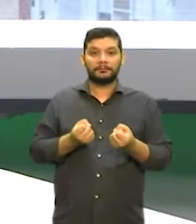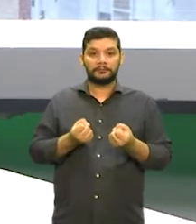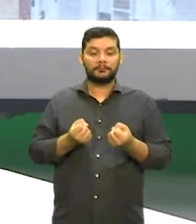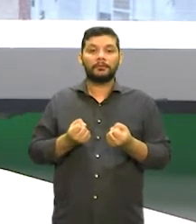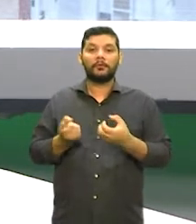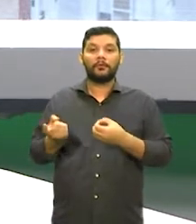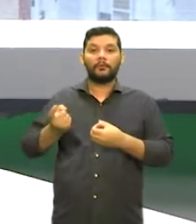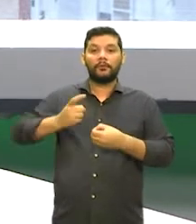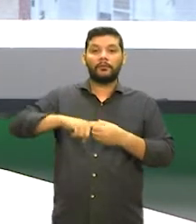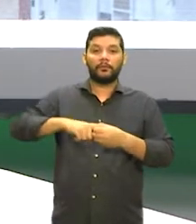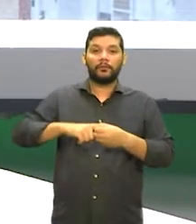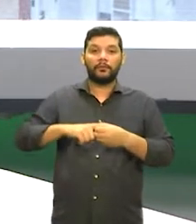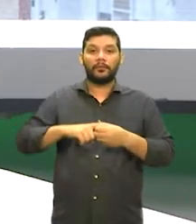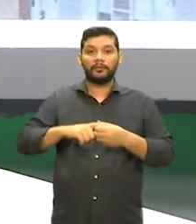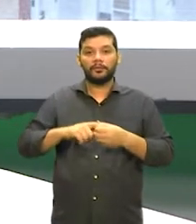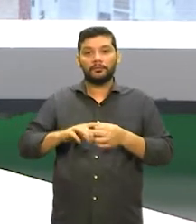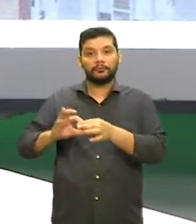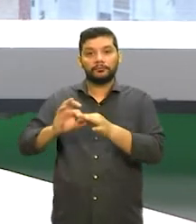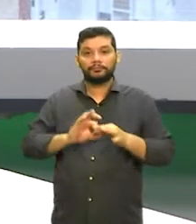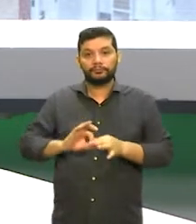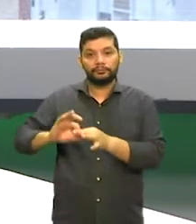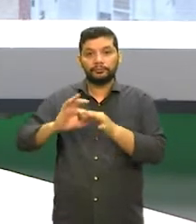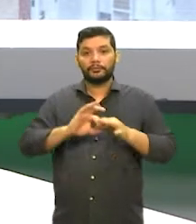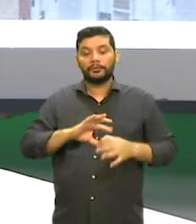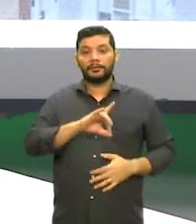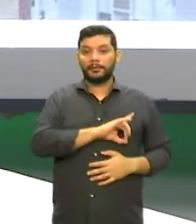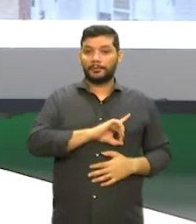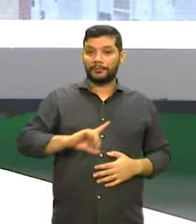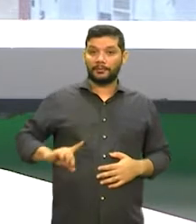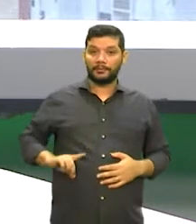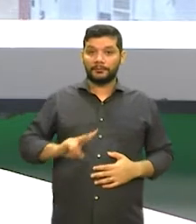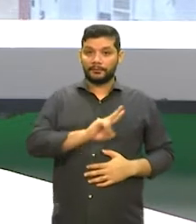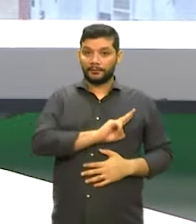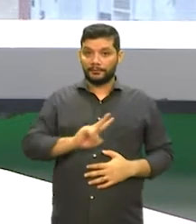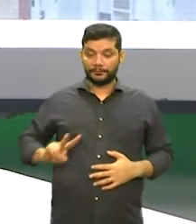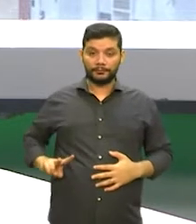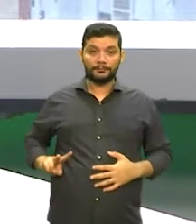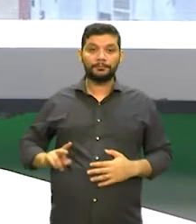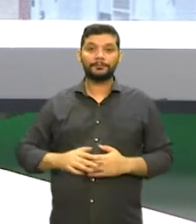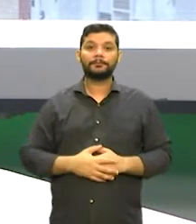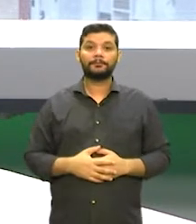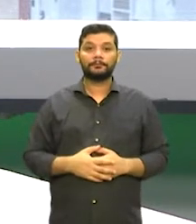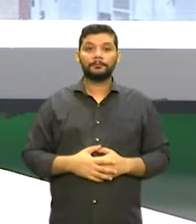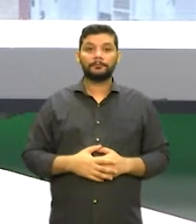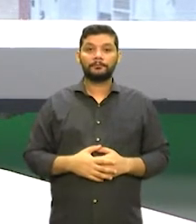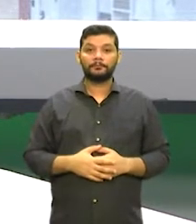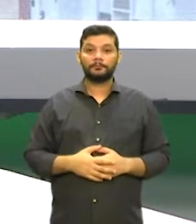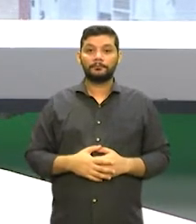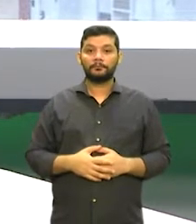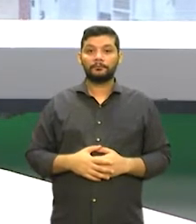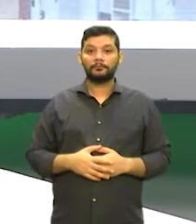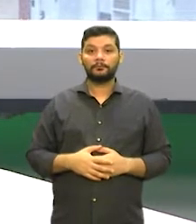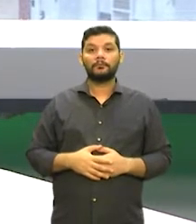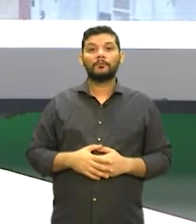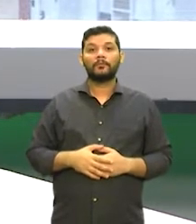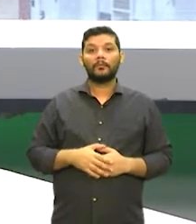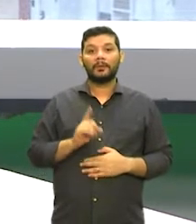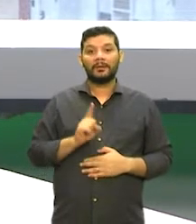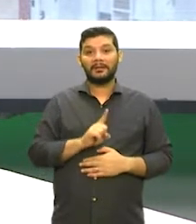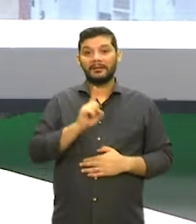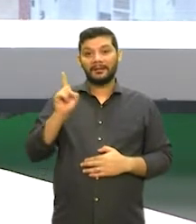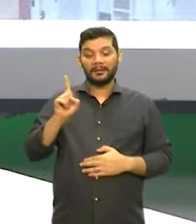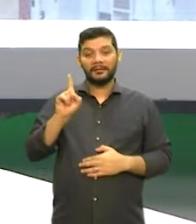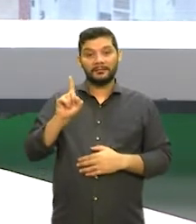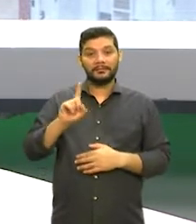das coligações para eleger deputados e vereadores. Pelo distritão, são eleitos os candidatos mais votados